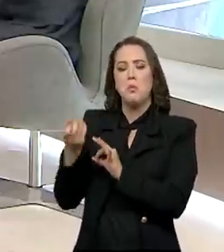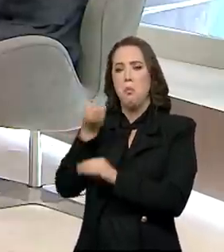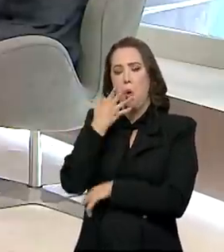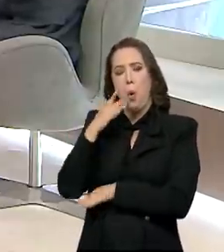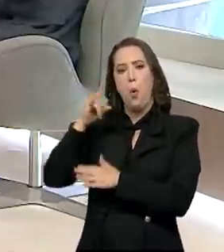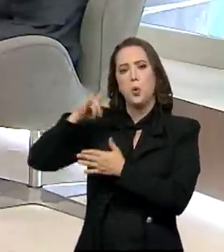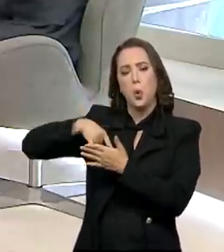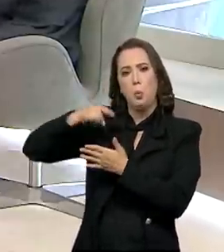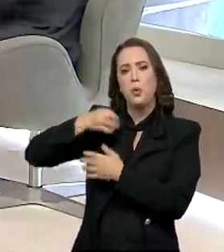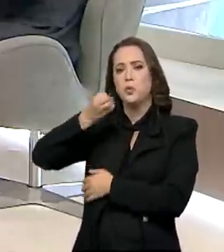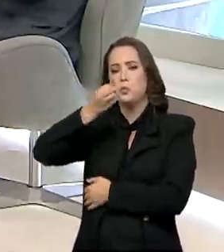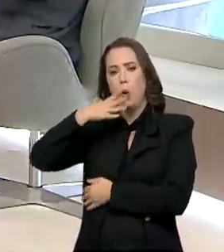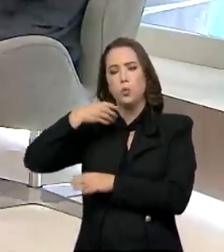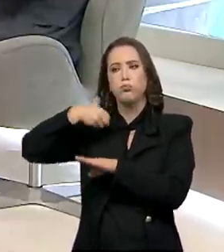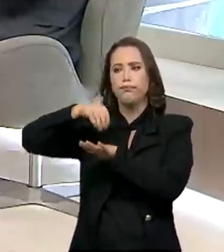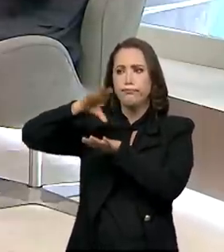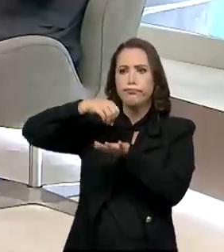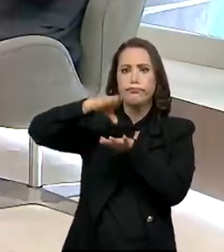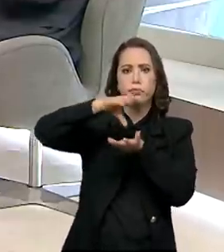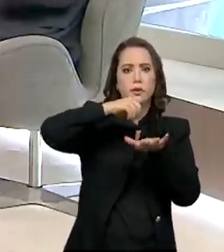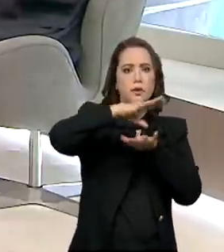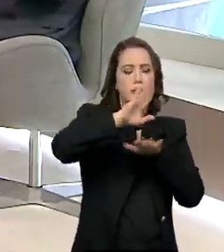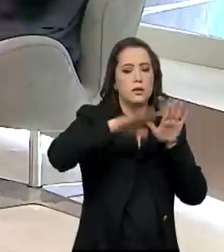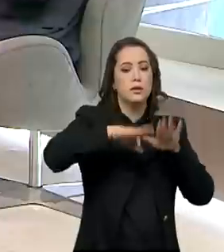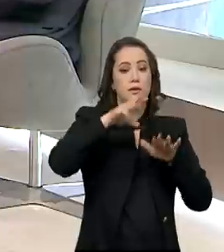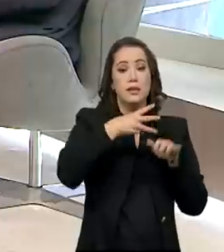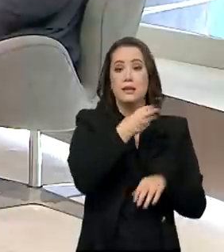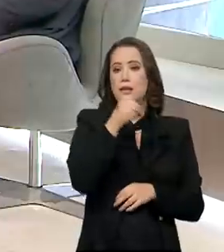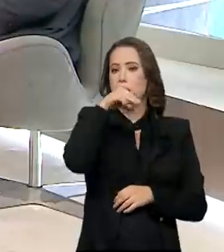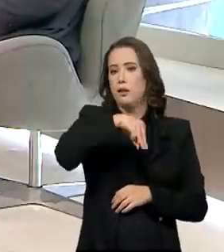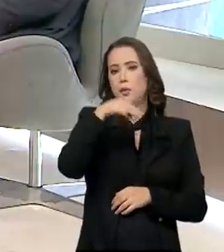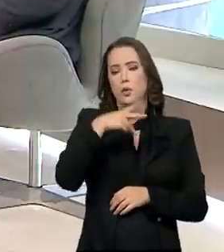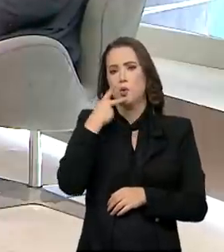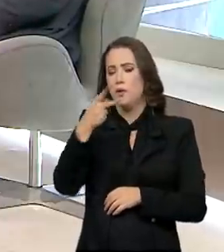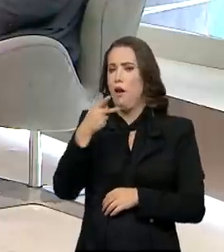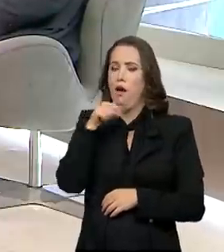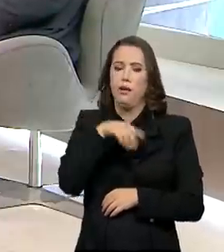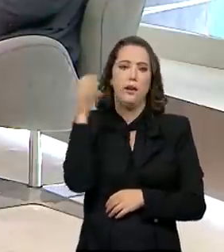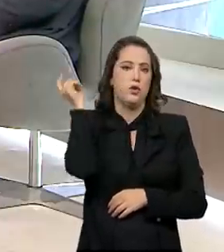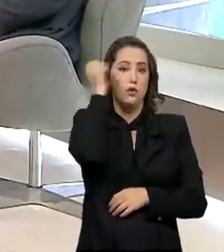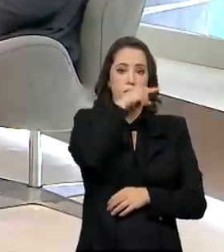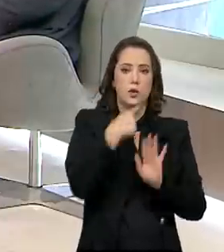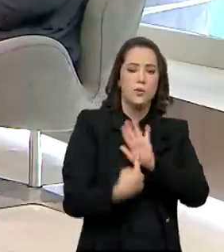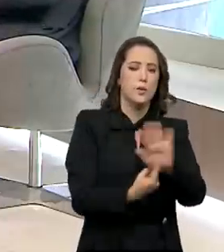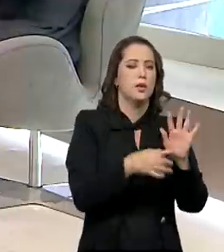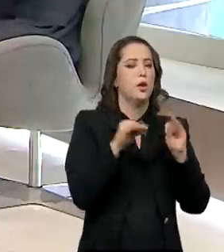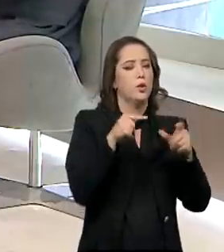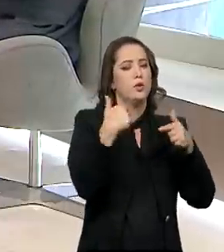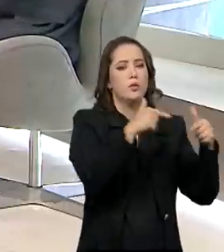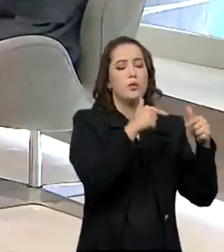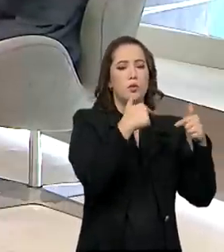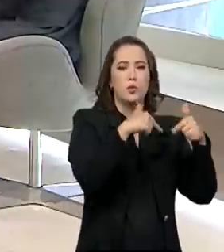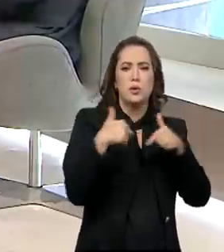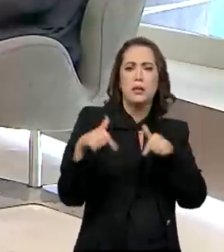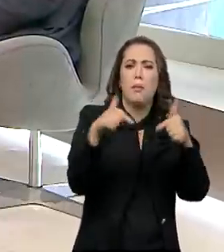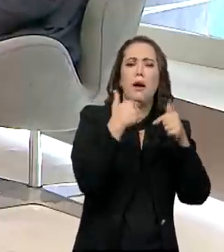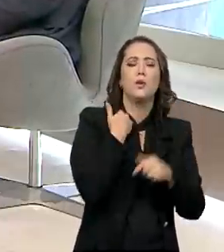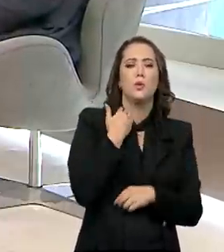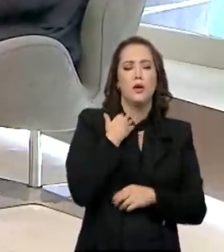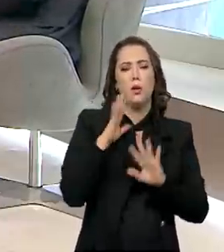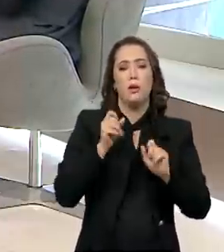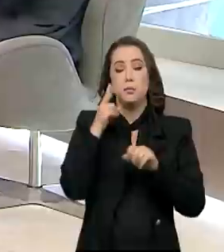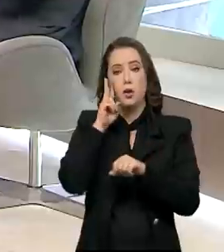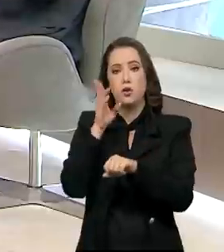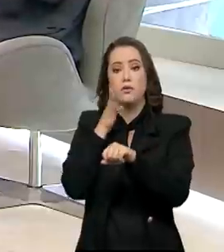Bastante matéria. banco faz muita coisa, uma entrevista de meia hora é difícil até colocar todas as treinantes do banco. E quem quiser, está disponível no nosso